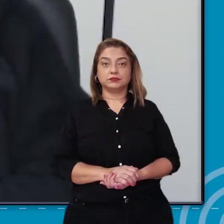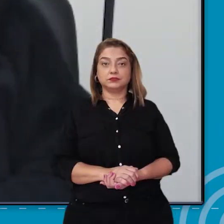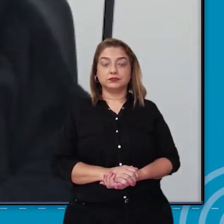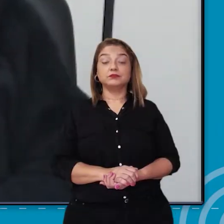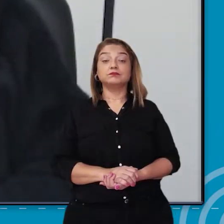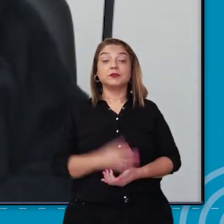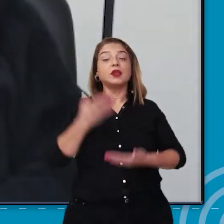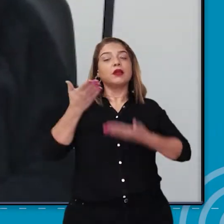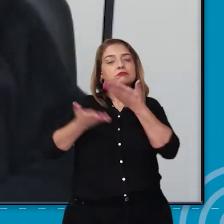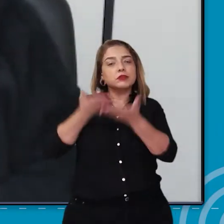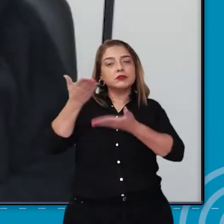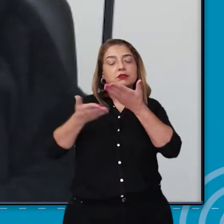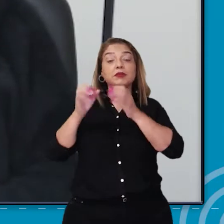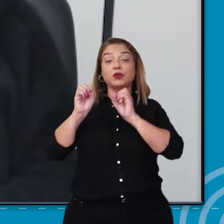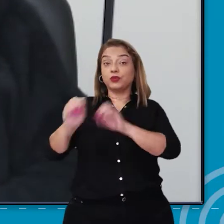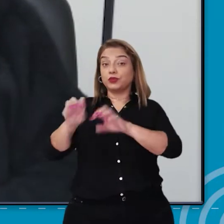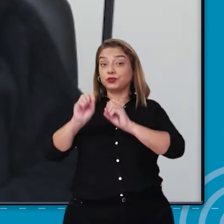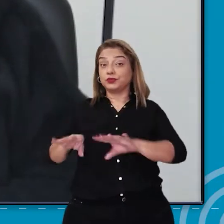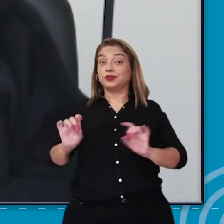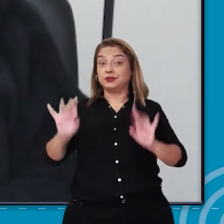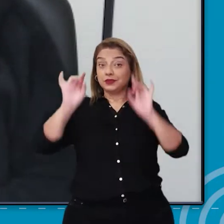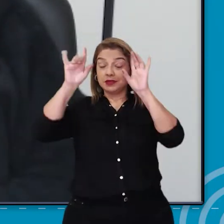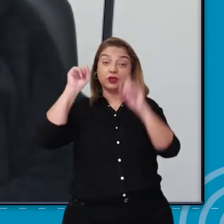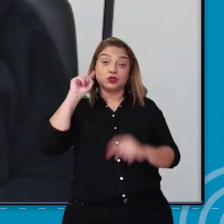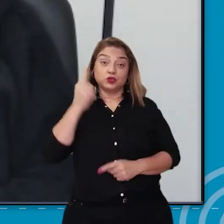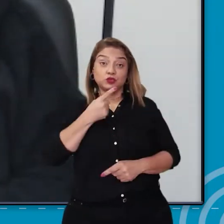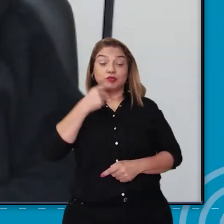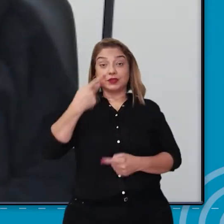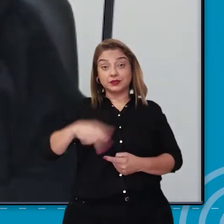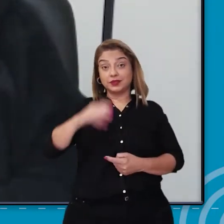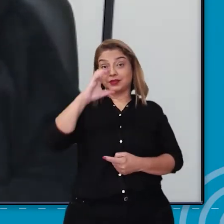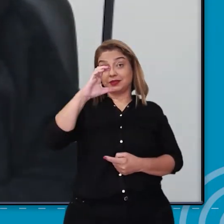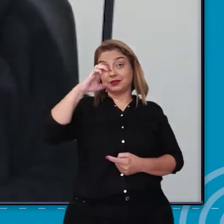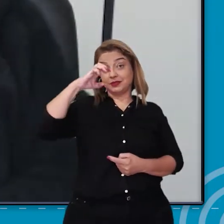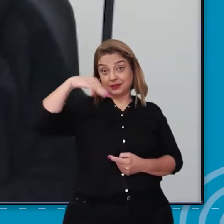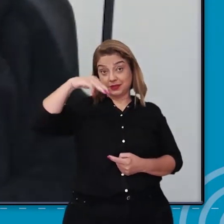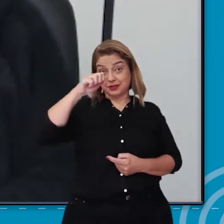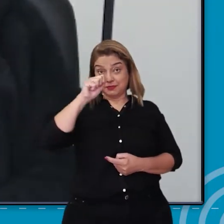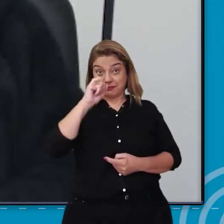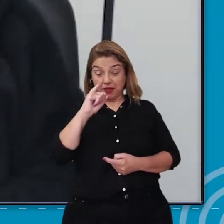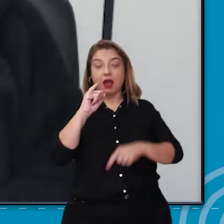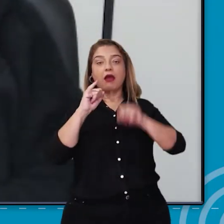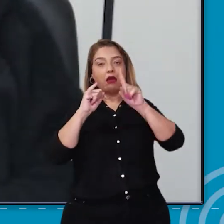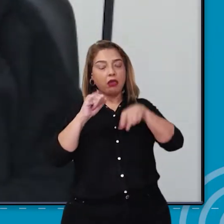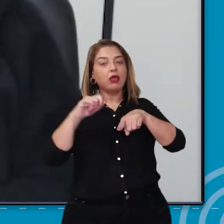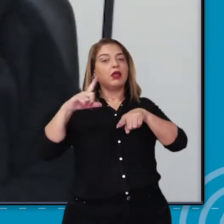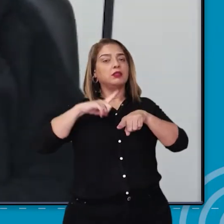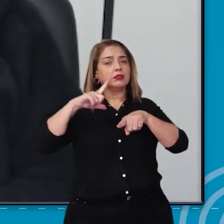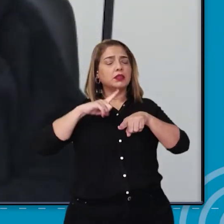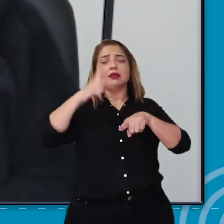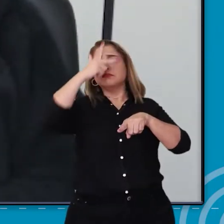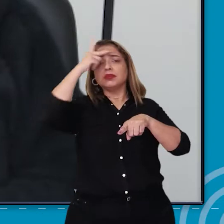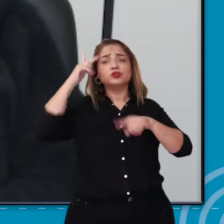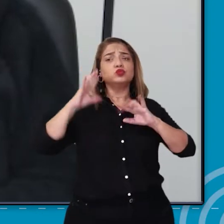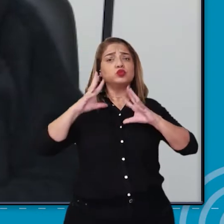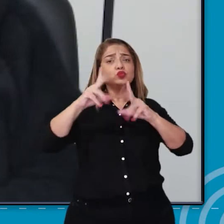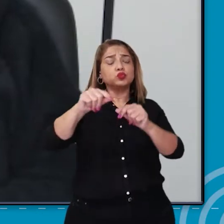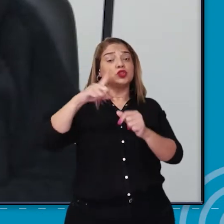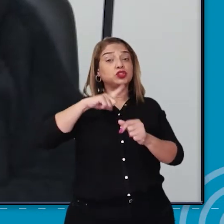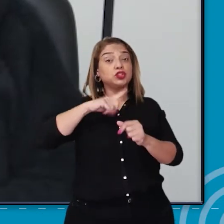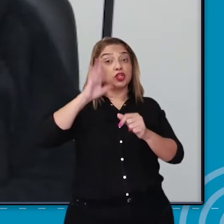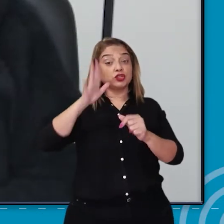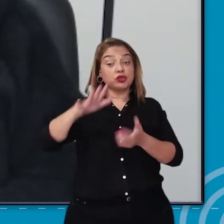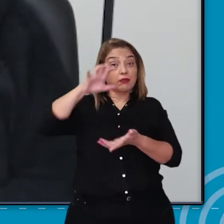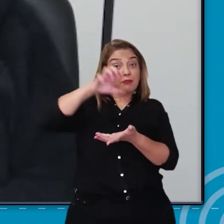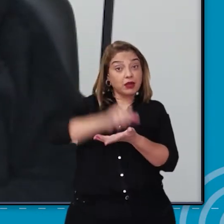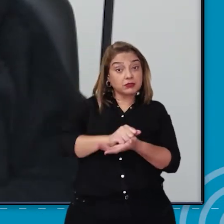O atendimento educacional especializado para os surdos nos sinais é disponibilizado a todo estudante matriculado